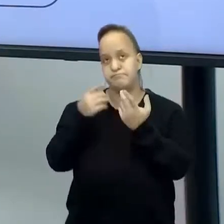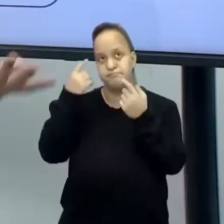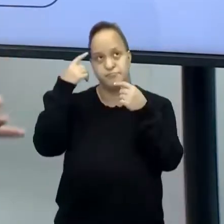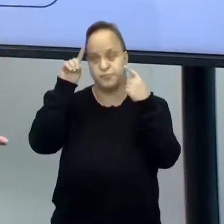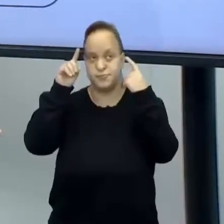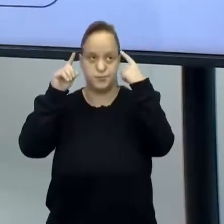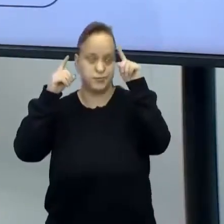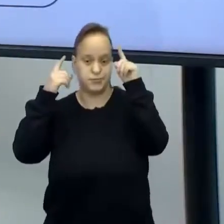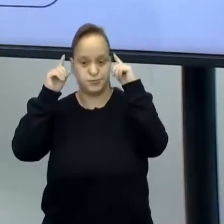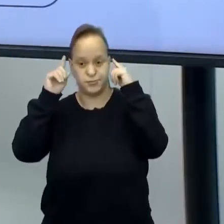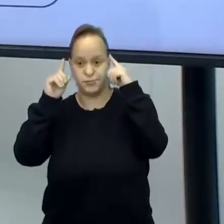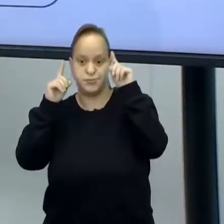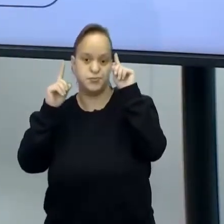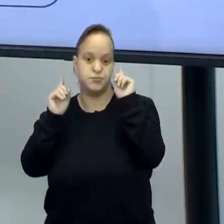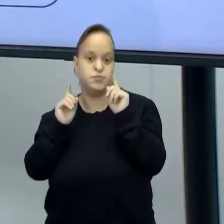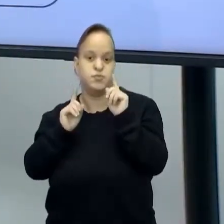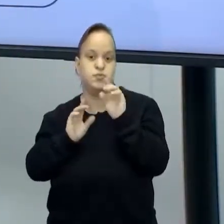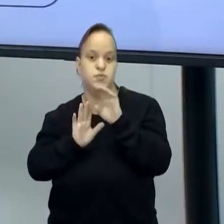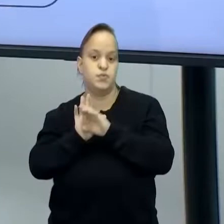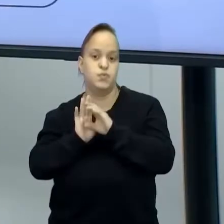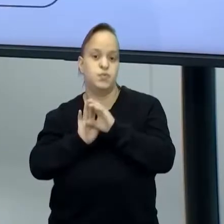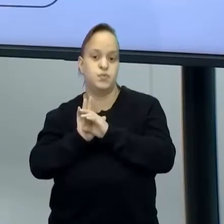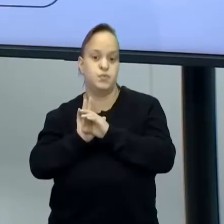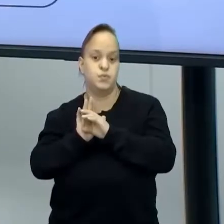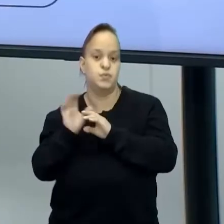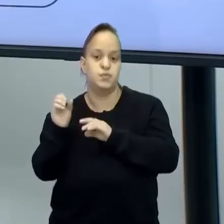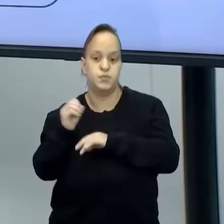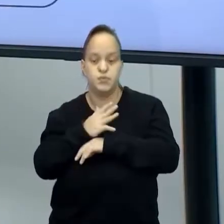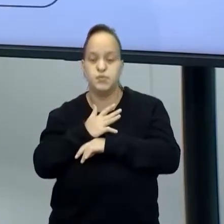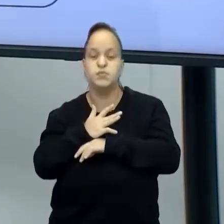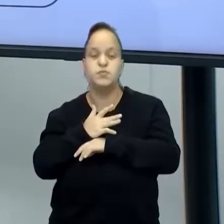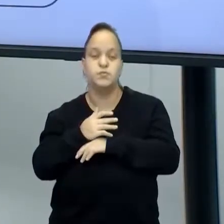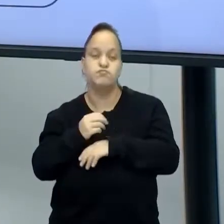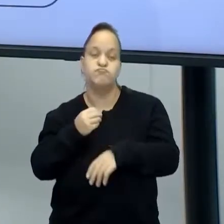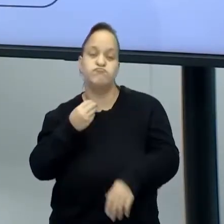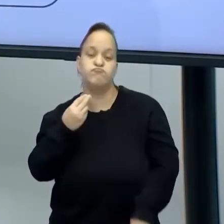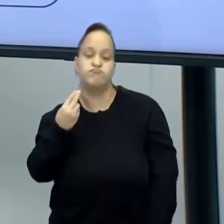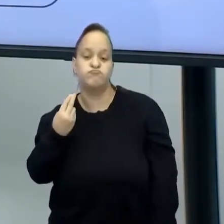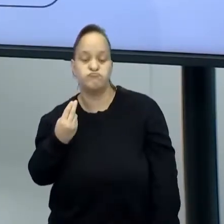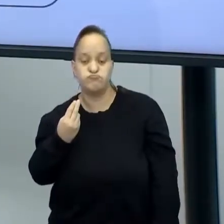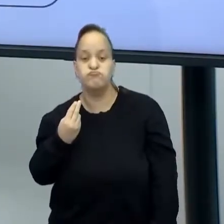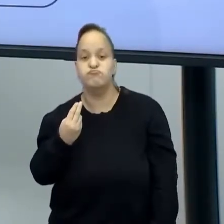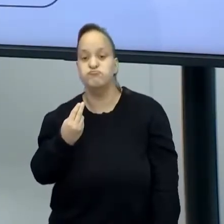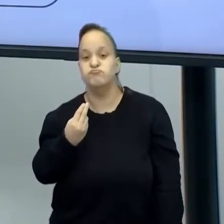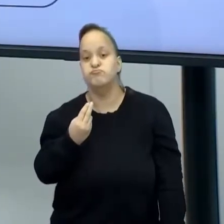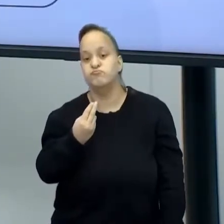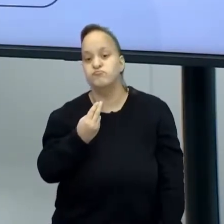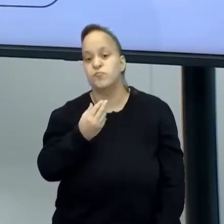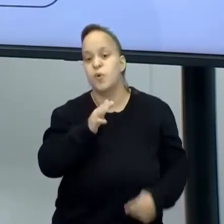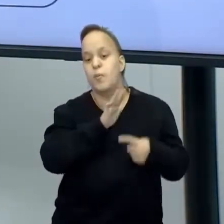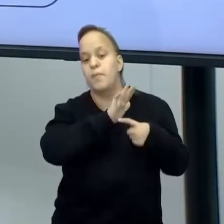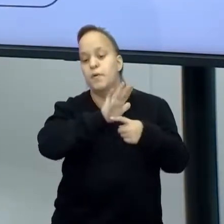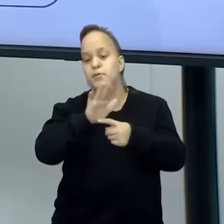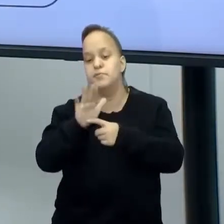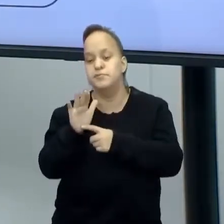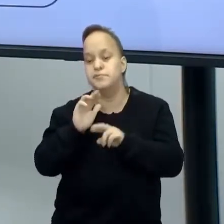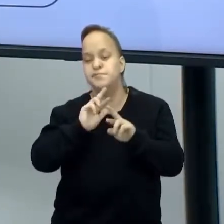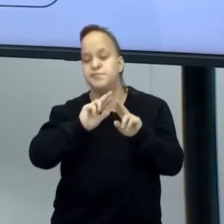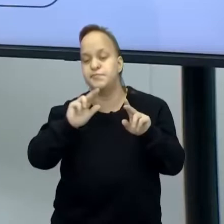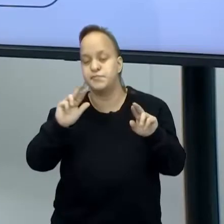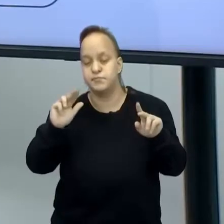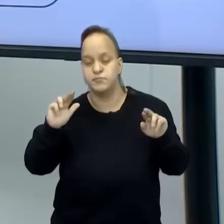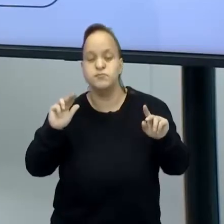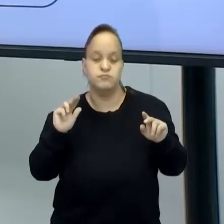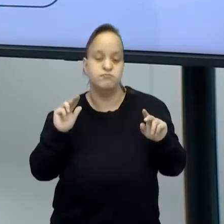novos conceitos, novas ideias. Ou até mesmo outras formas de apresentar conceitos e